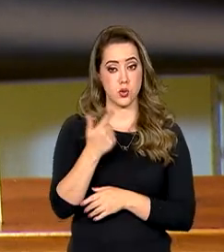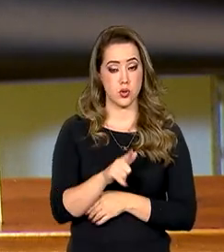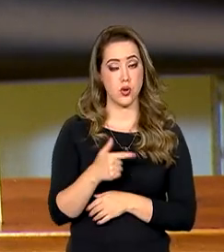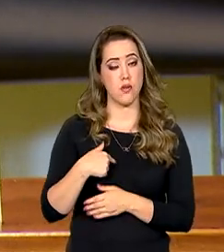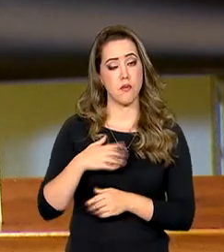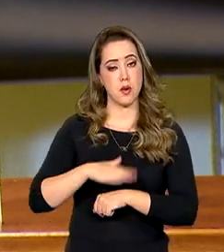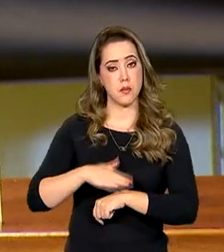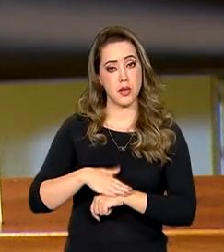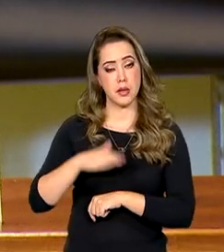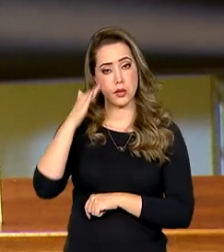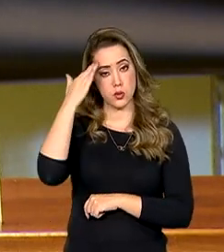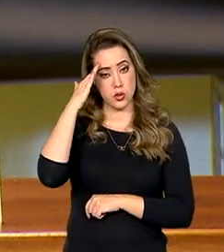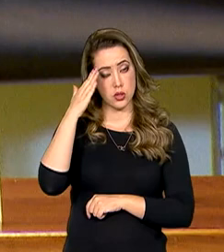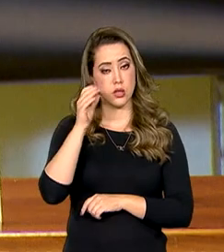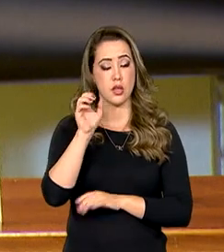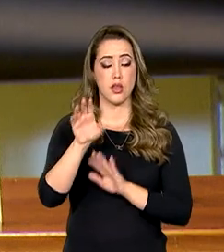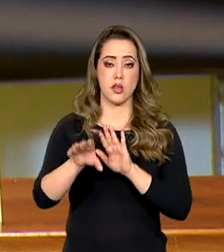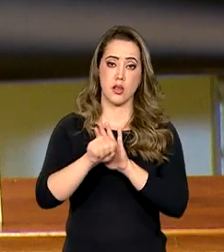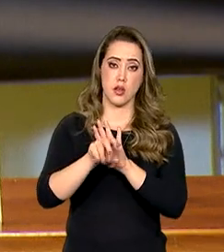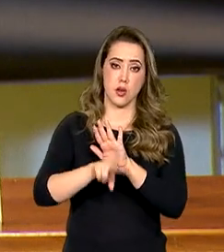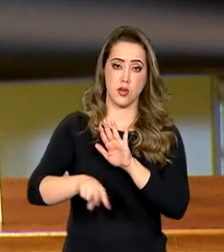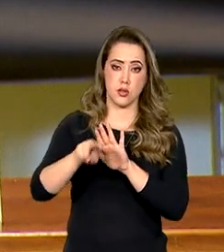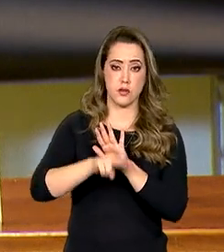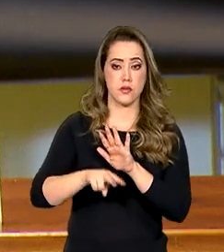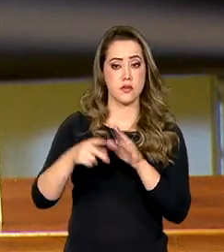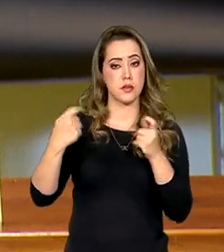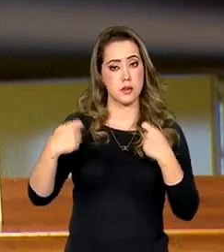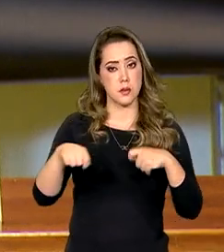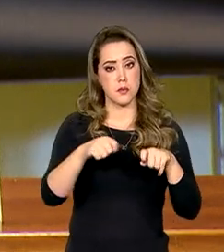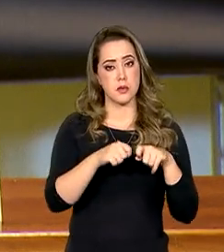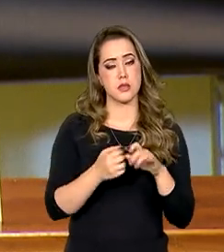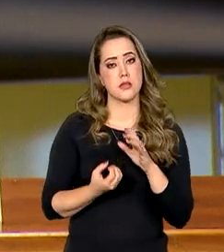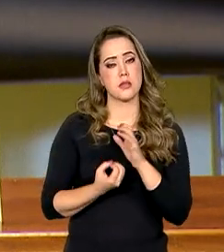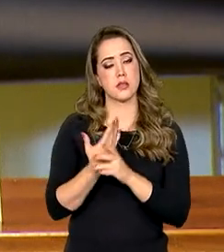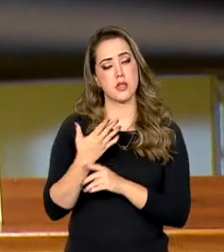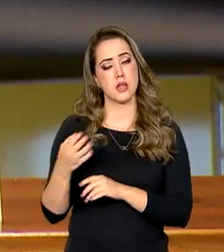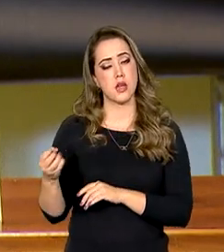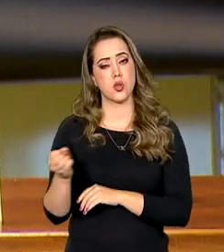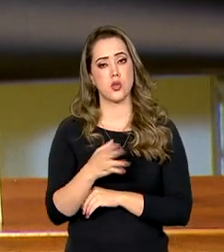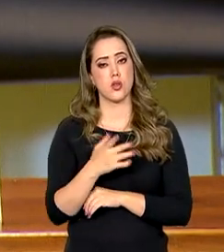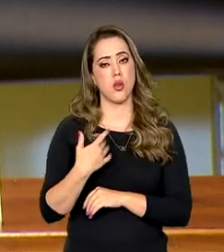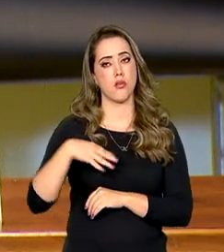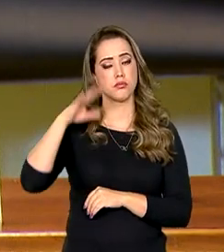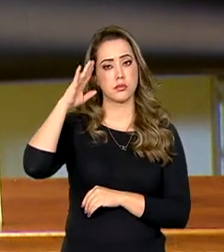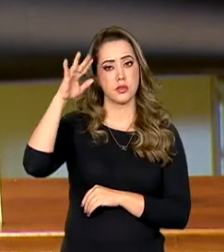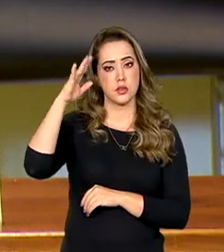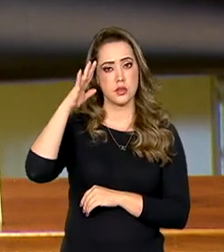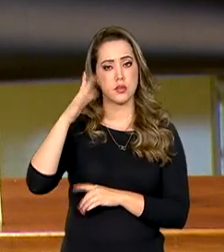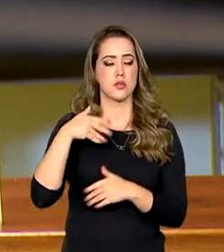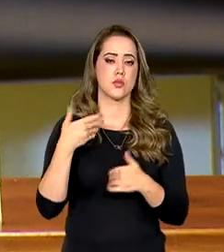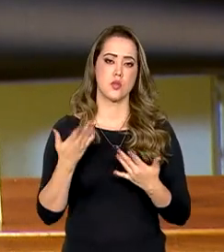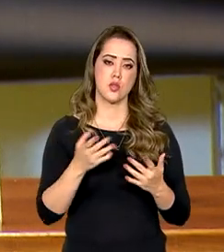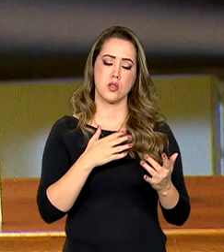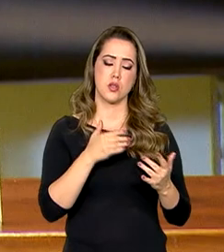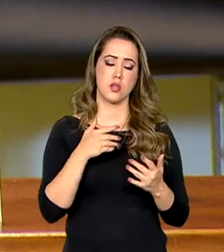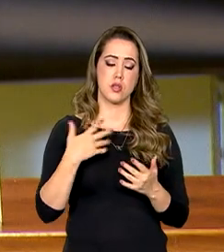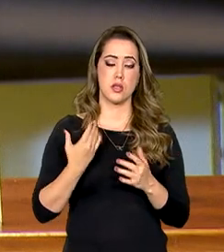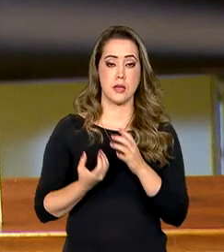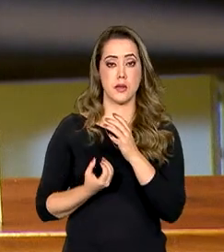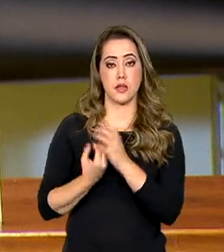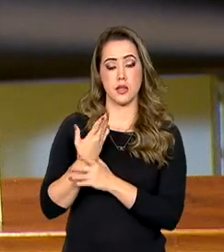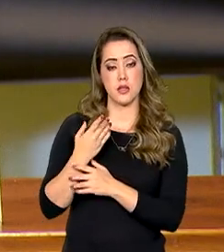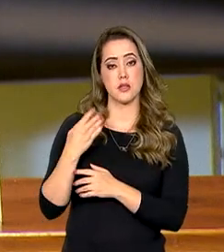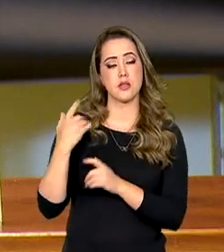compreender que o audiovisual é determinante na construção de novos imaginários e que o poder fabular